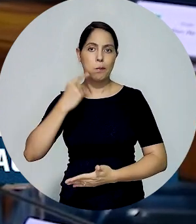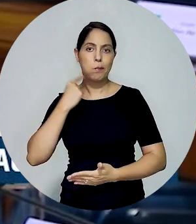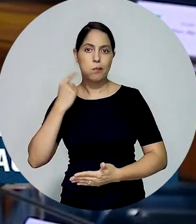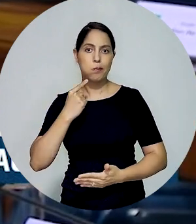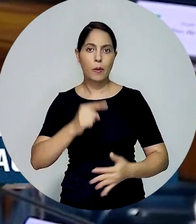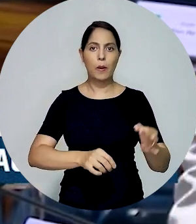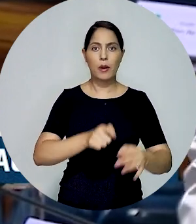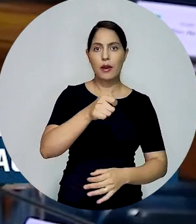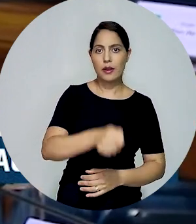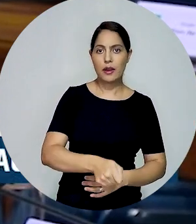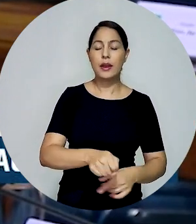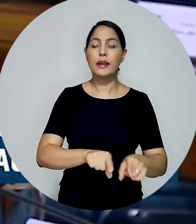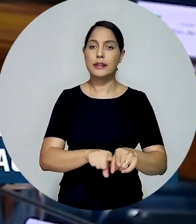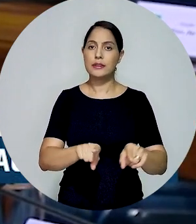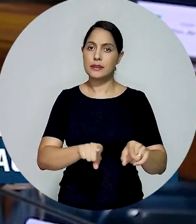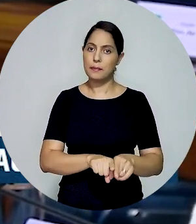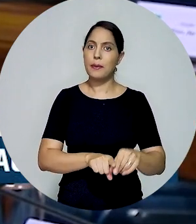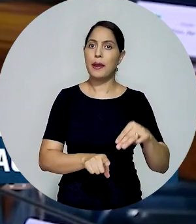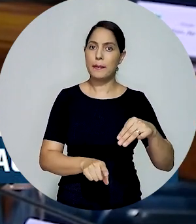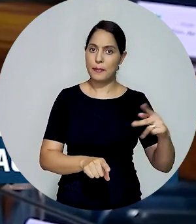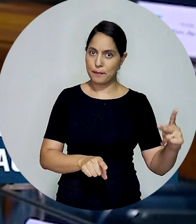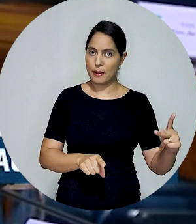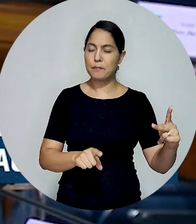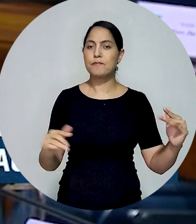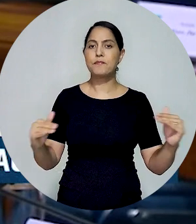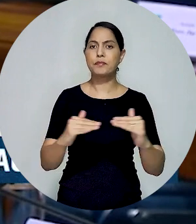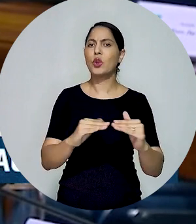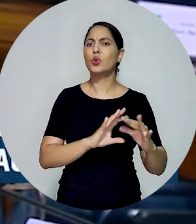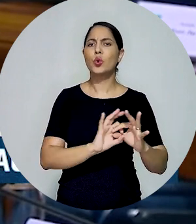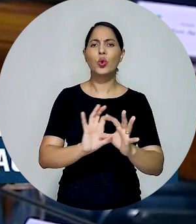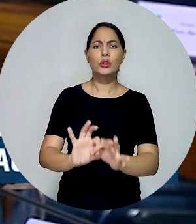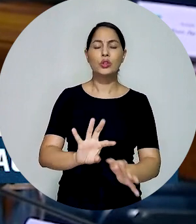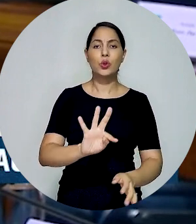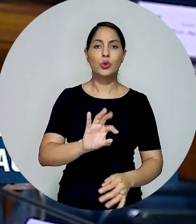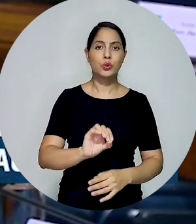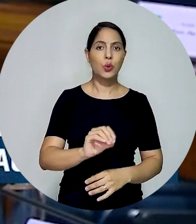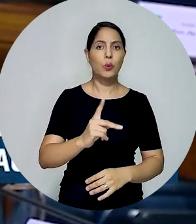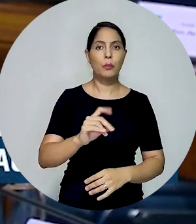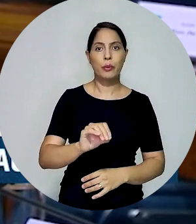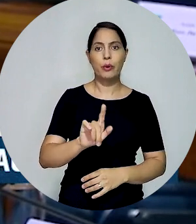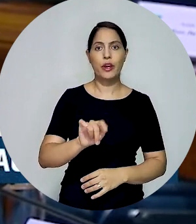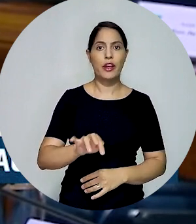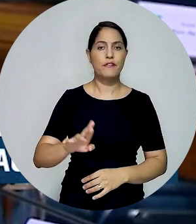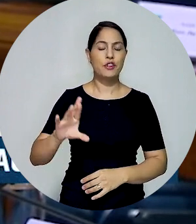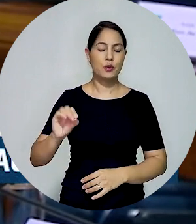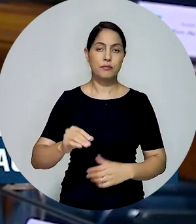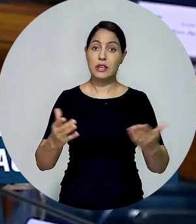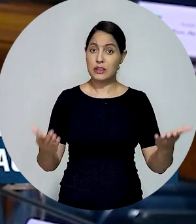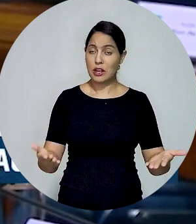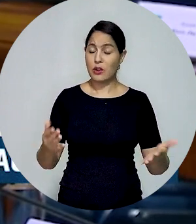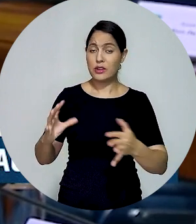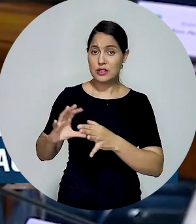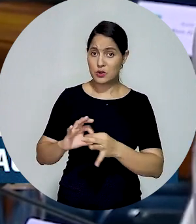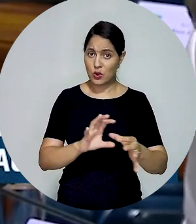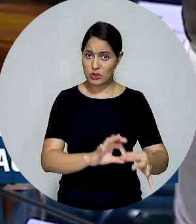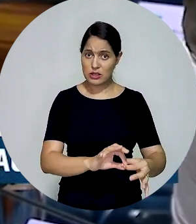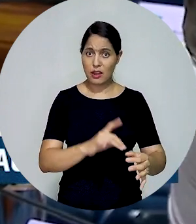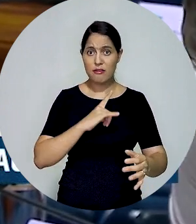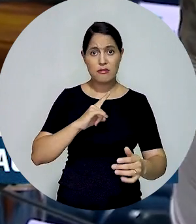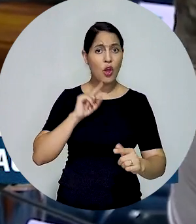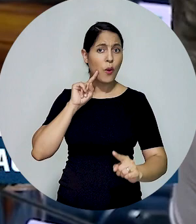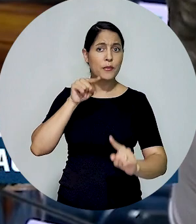dos magistrados sob o ponto de vista topográfico. O que, na avaliação de muitos que chegaram até a mim,